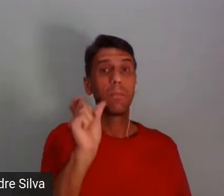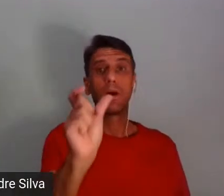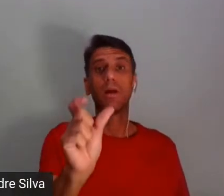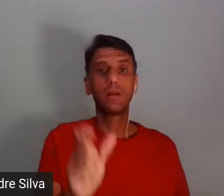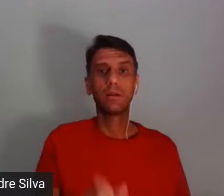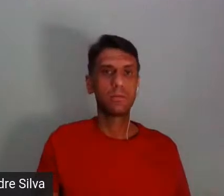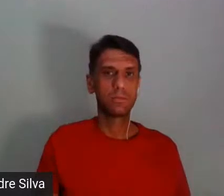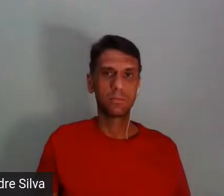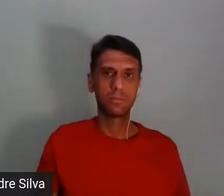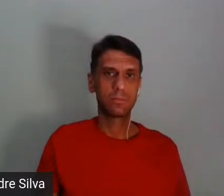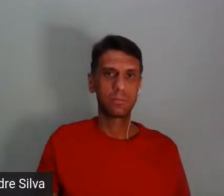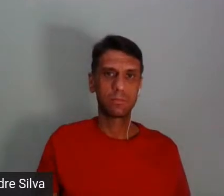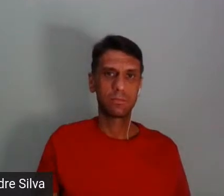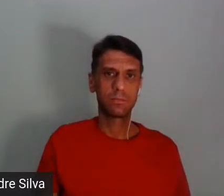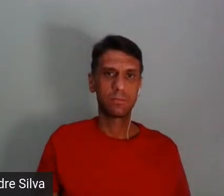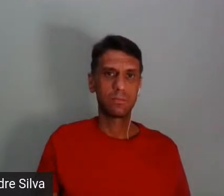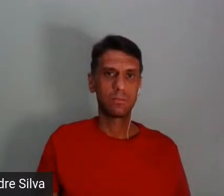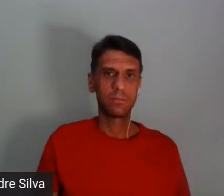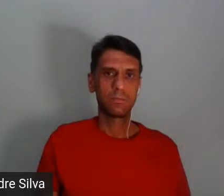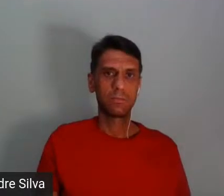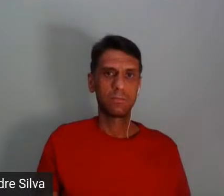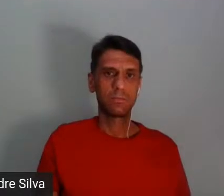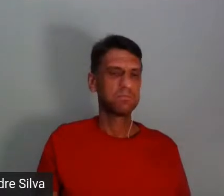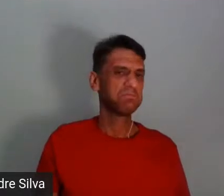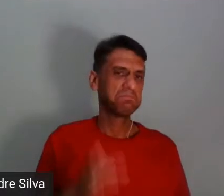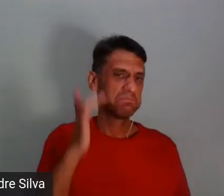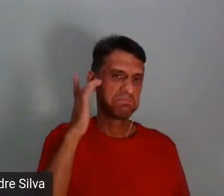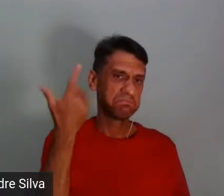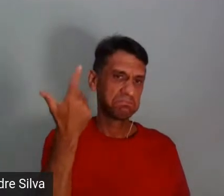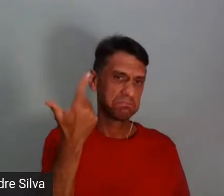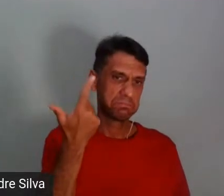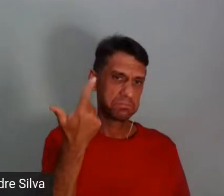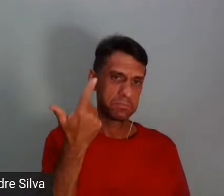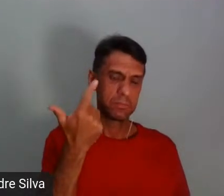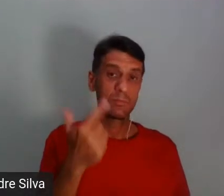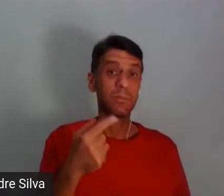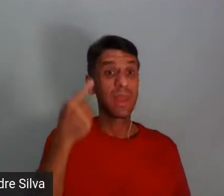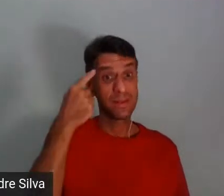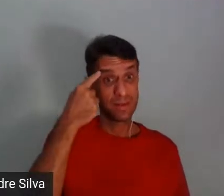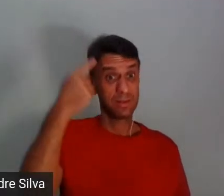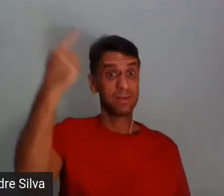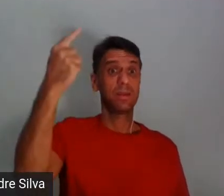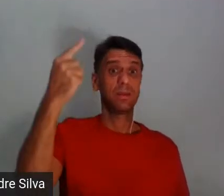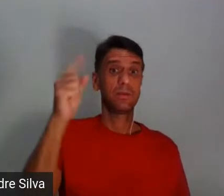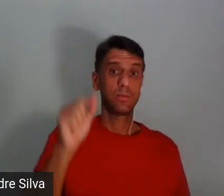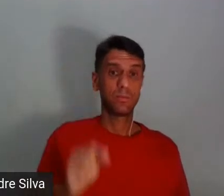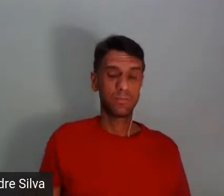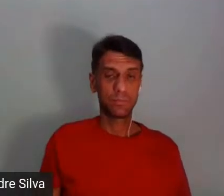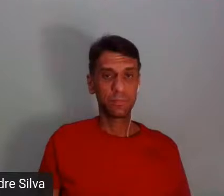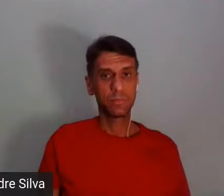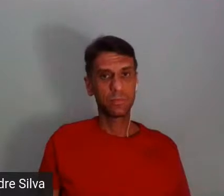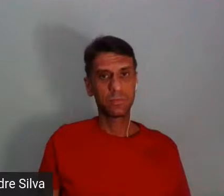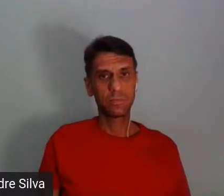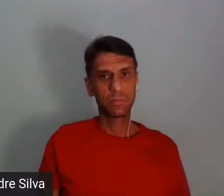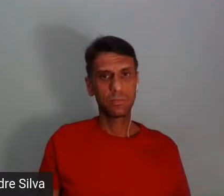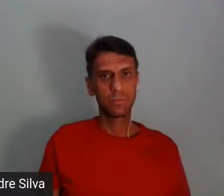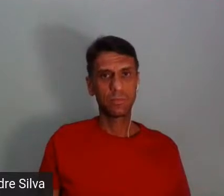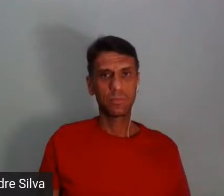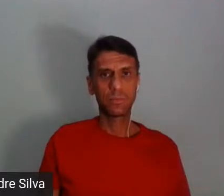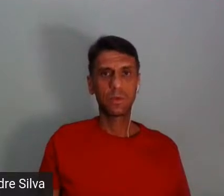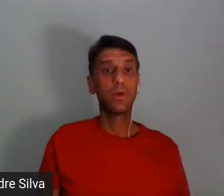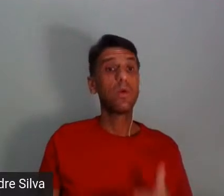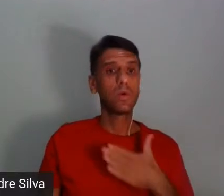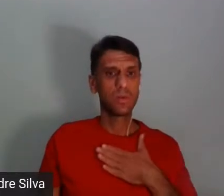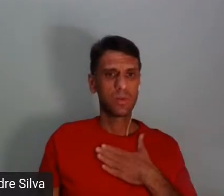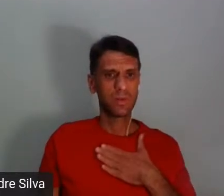uma... Acho que não. Acho que essa ideia... Eu gosto muito do dizer